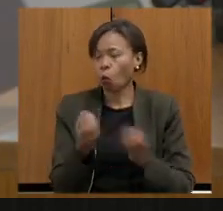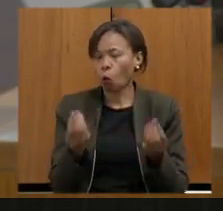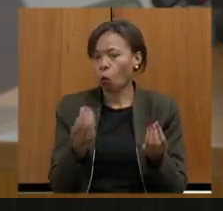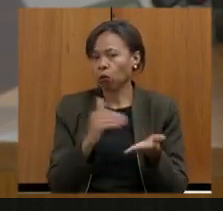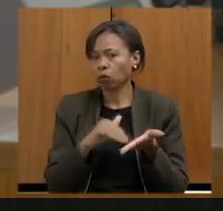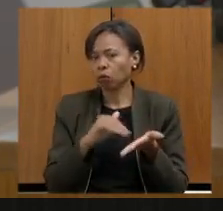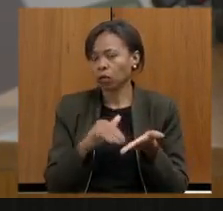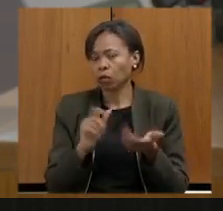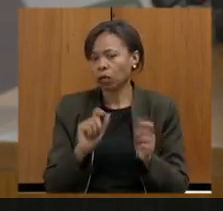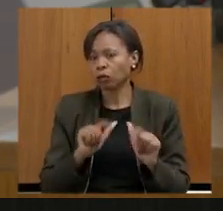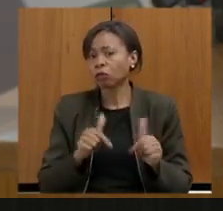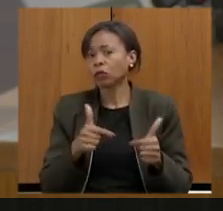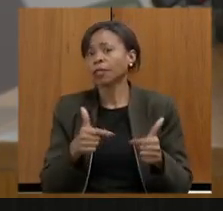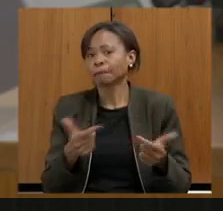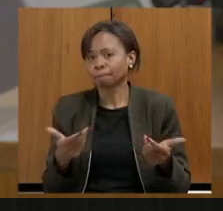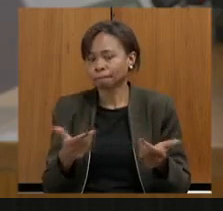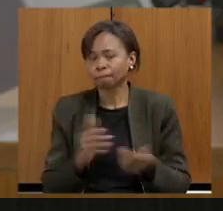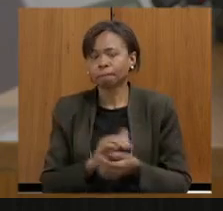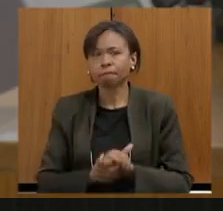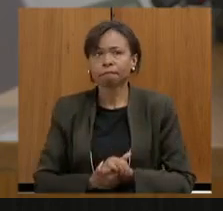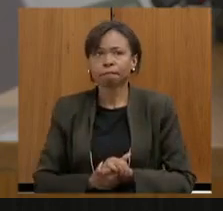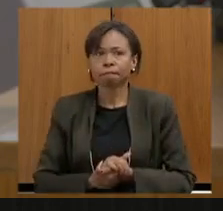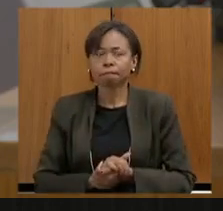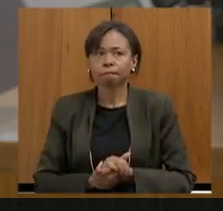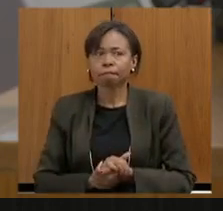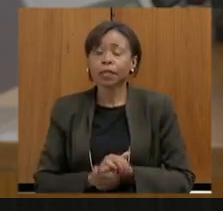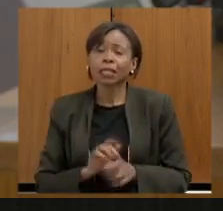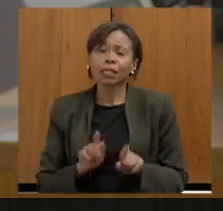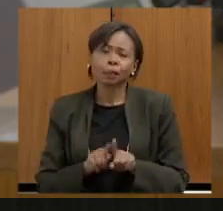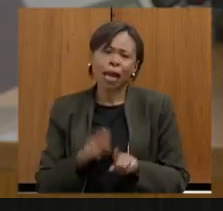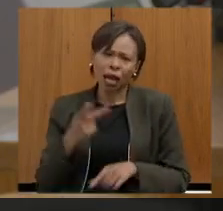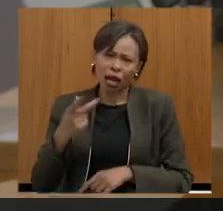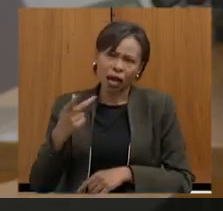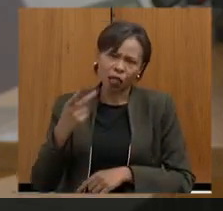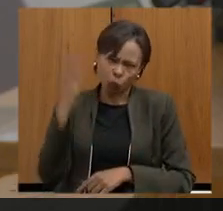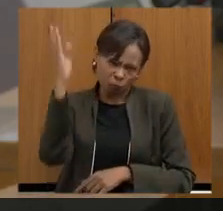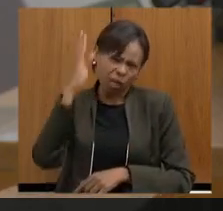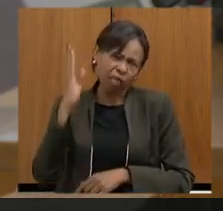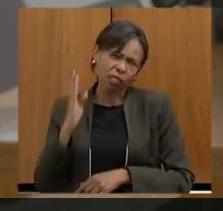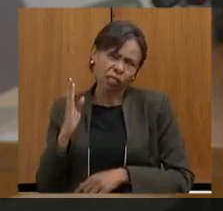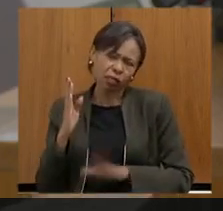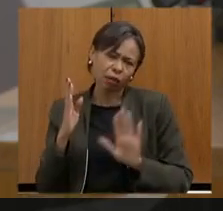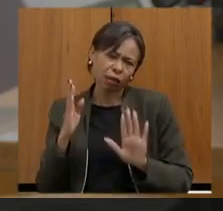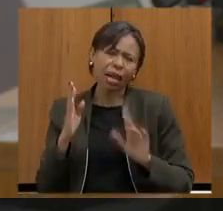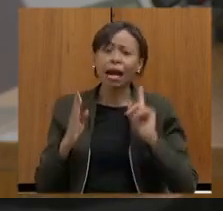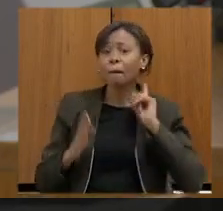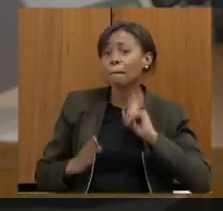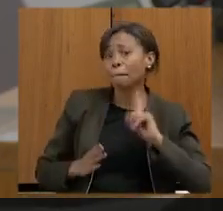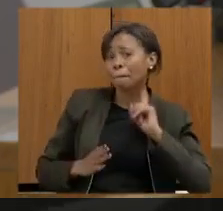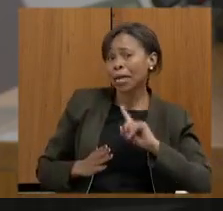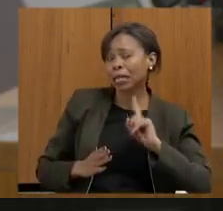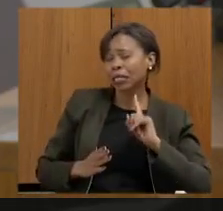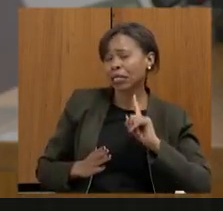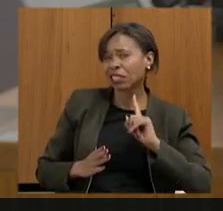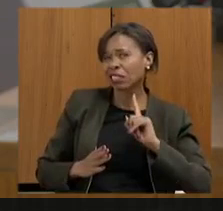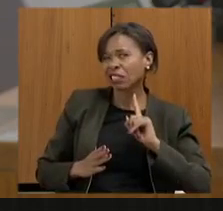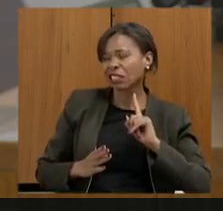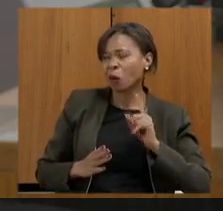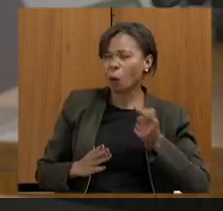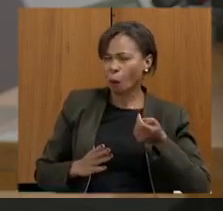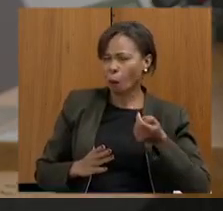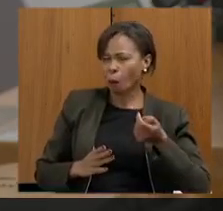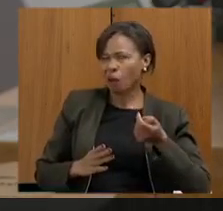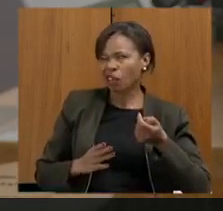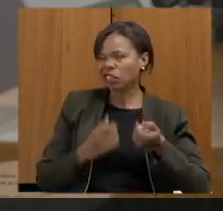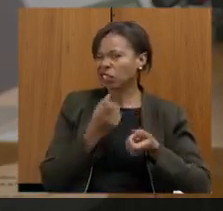eu queria já que no Brasil Minas foi uma das poucas regiões que realizaram que